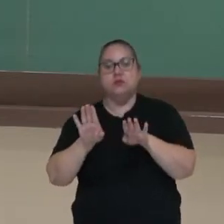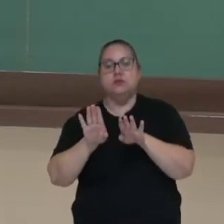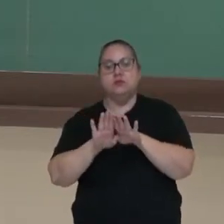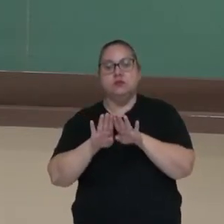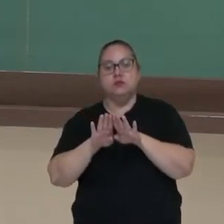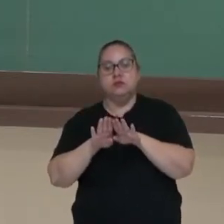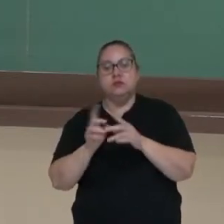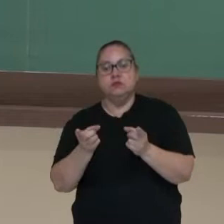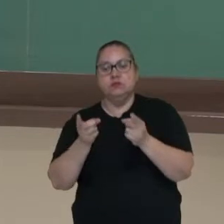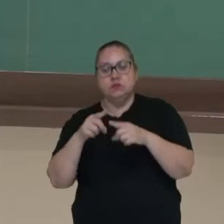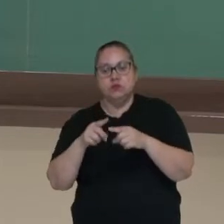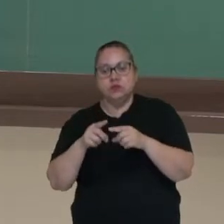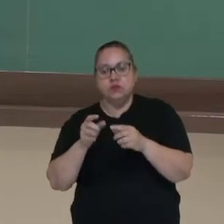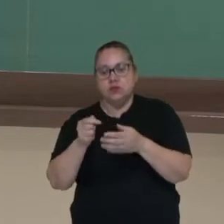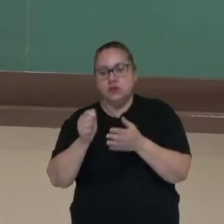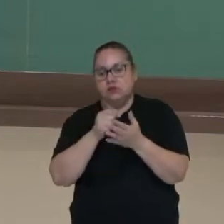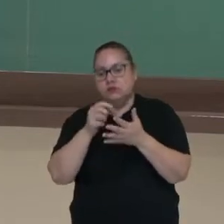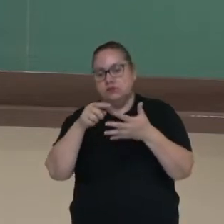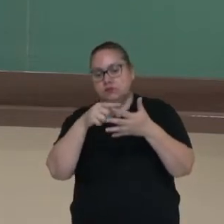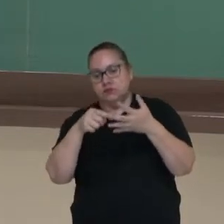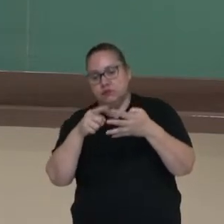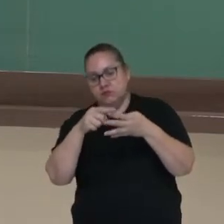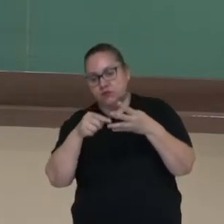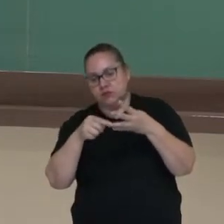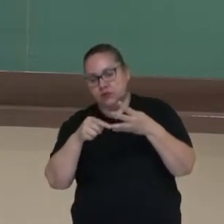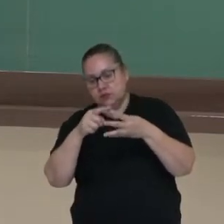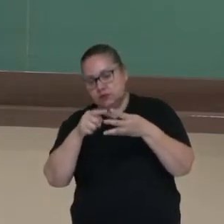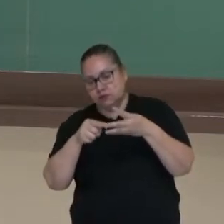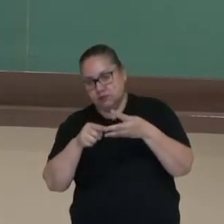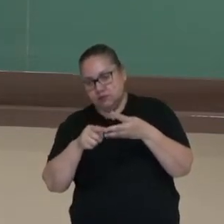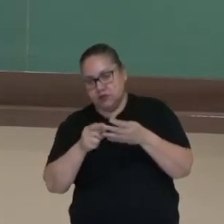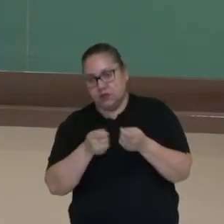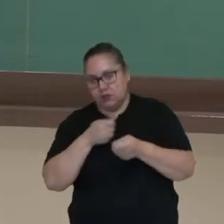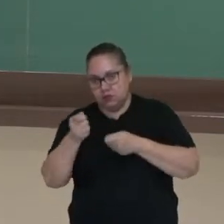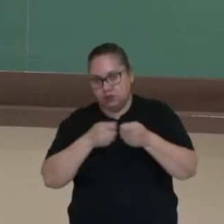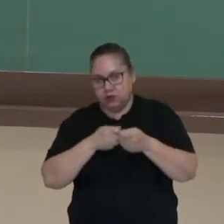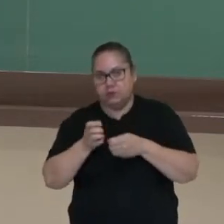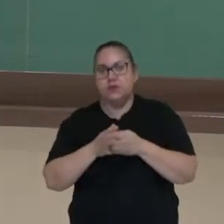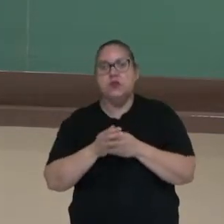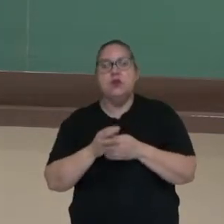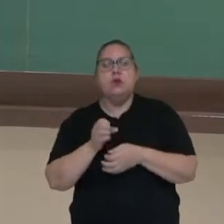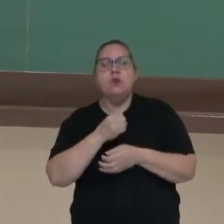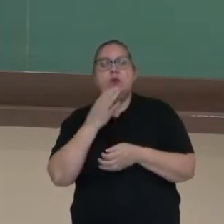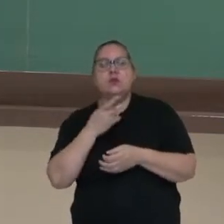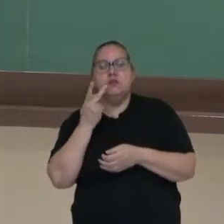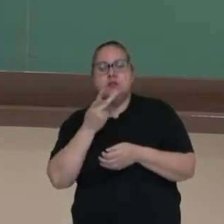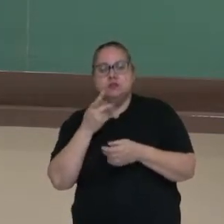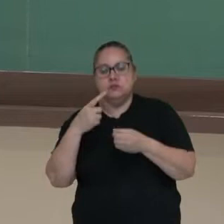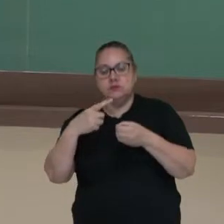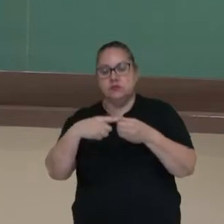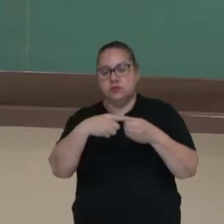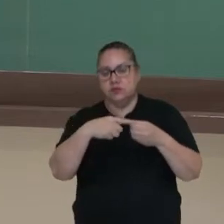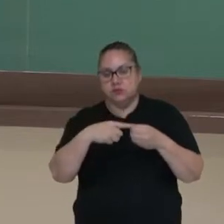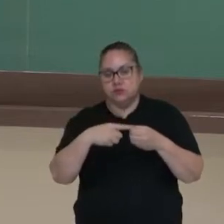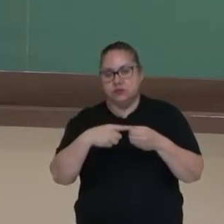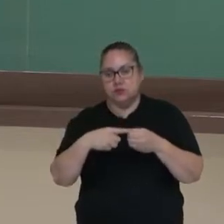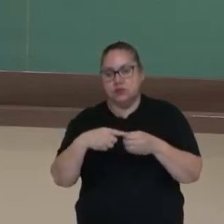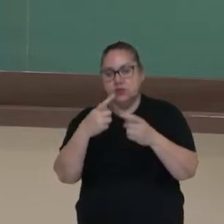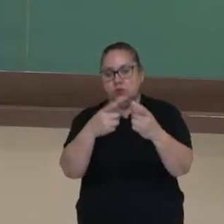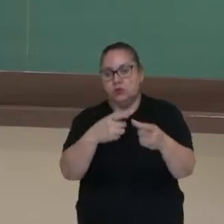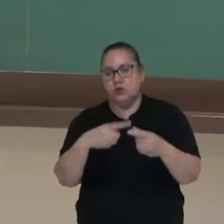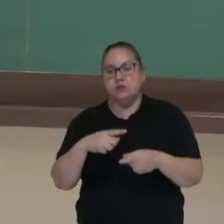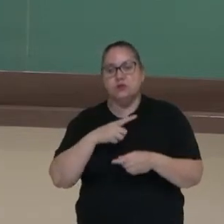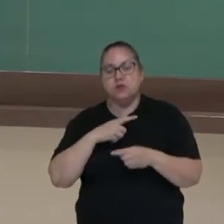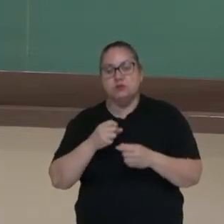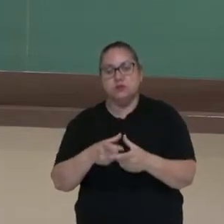pautadas principalmente nos setores secundário e terciário da economia. Então, quando falamos em cidade, estamos falando em lugares onde